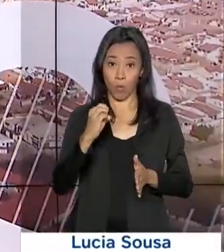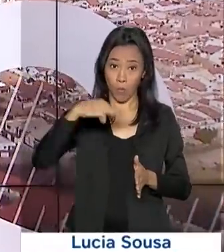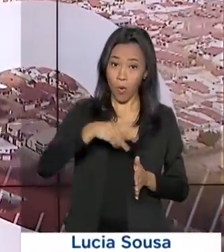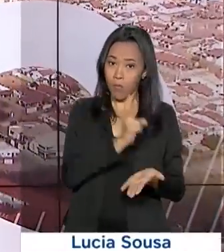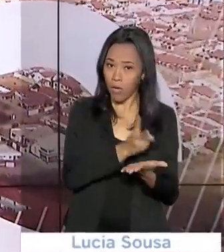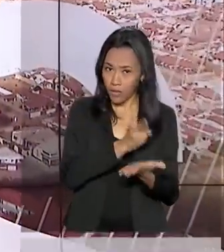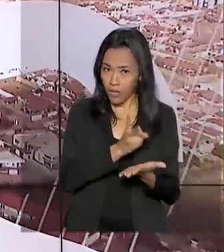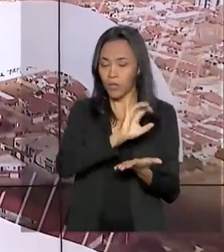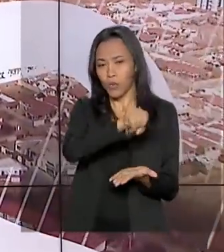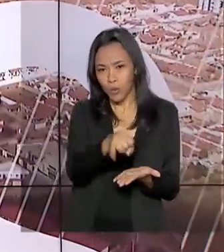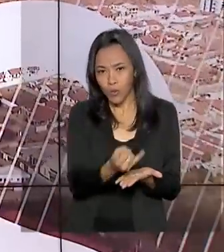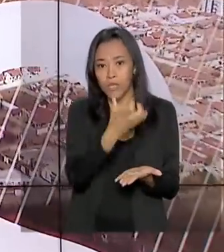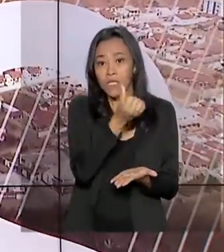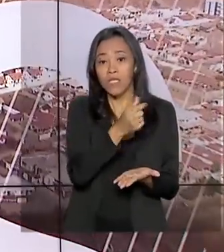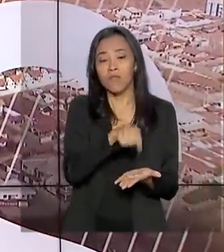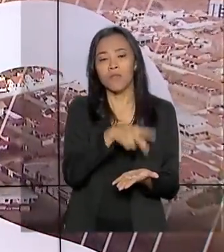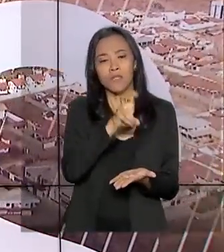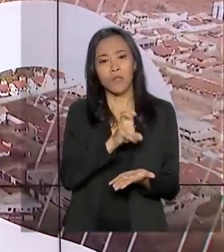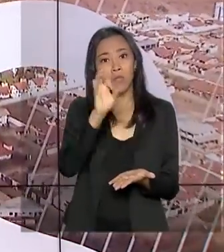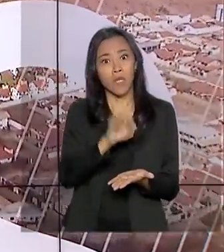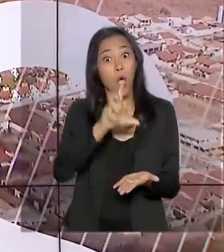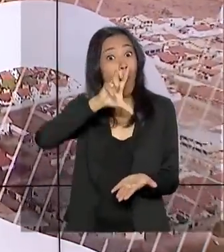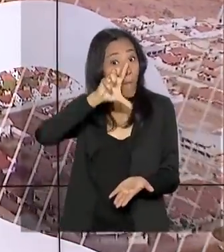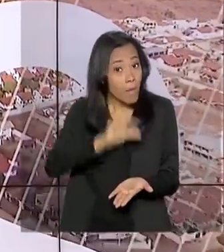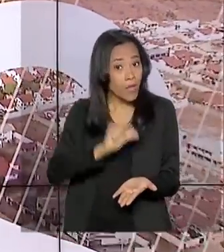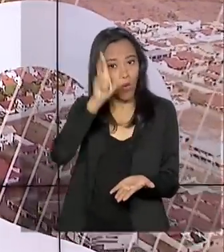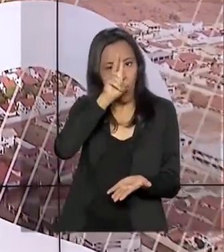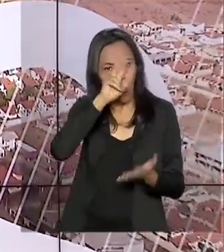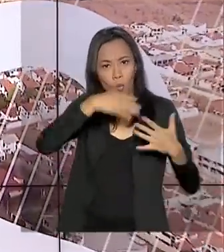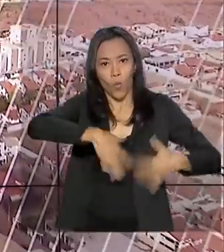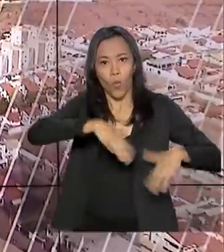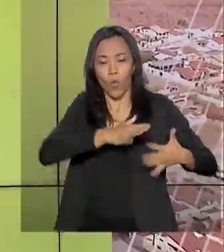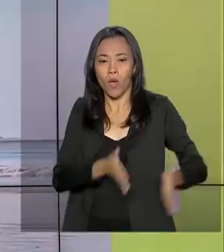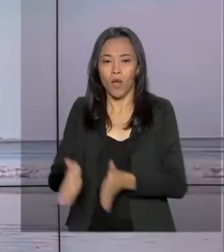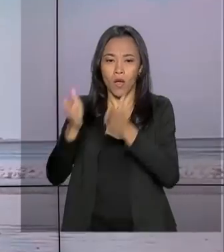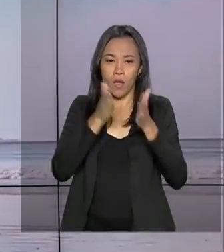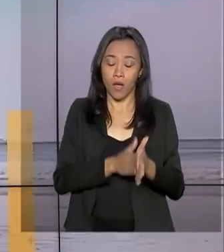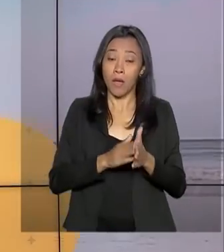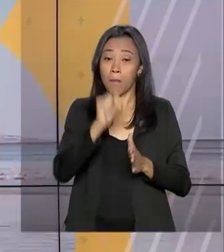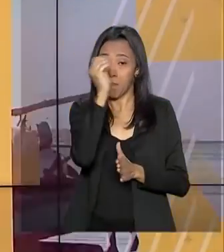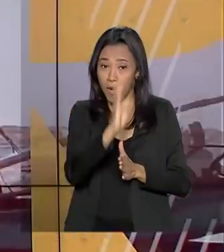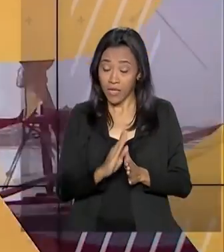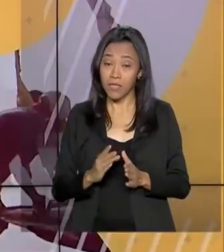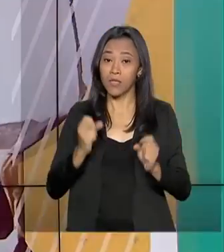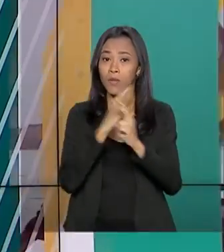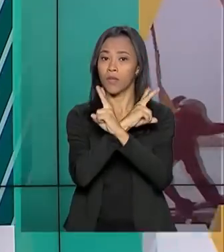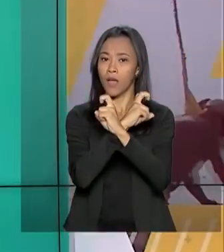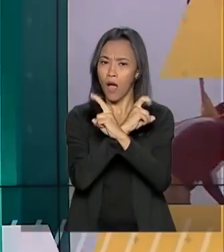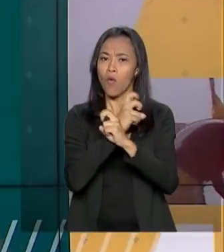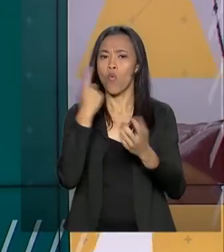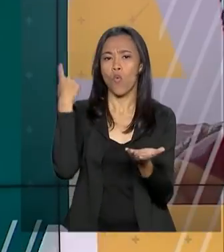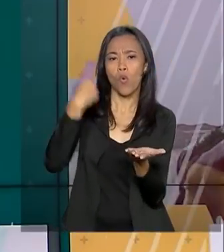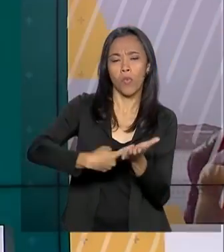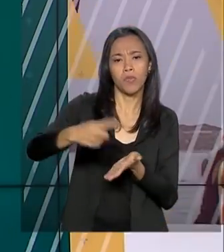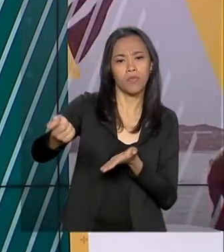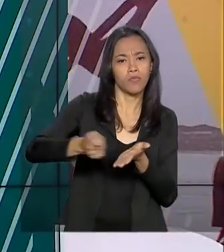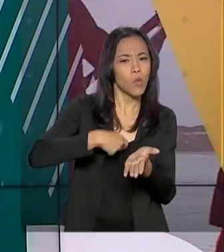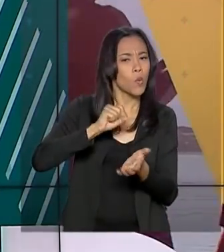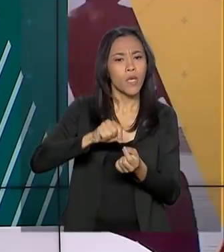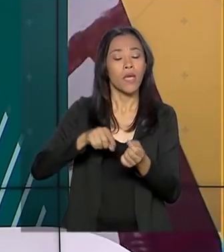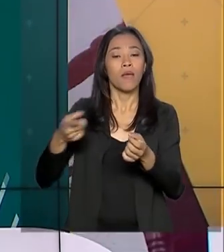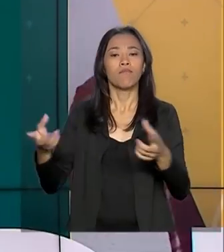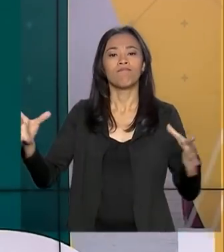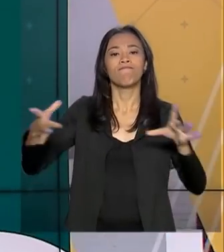em 6,5% ao ano. É o menor nível da história. Brasil e Áustria fecham acordo de cooperação para o intercâmbio de